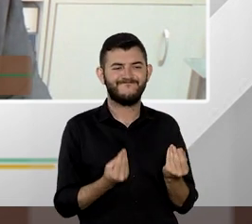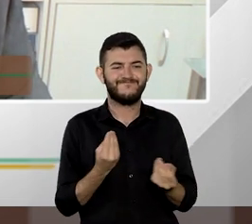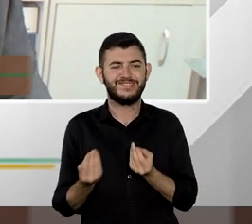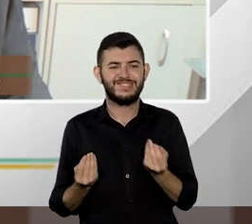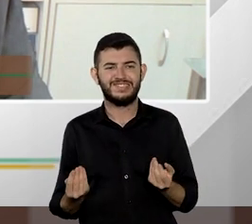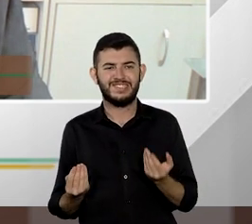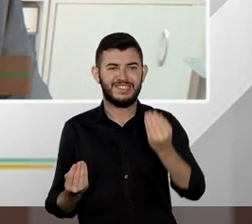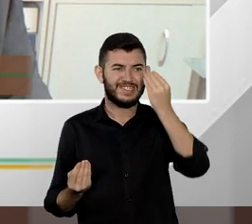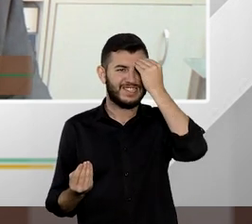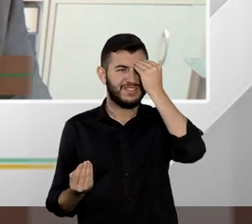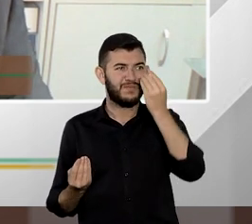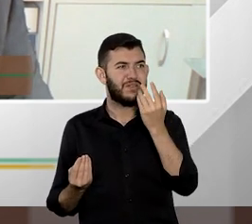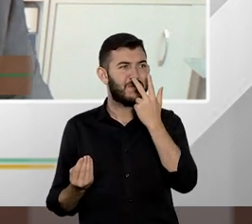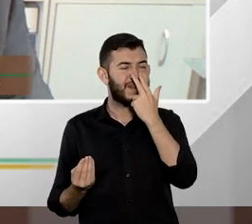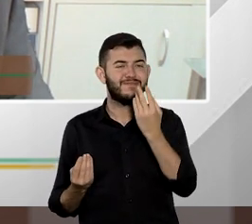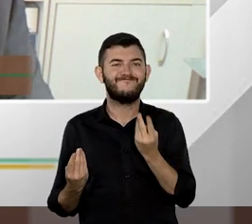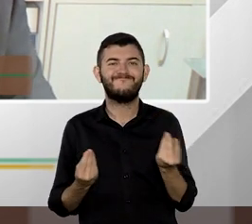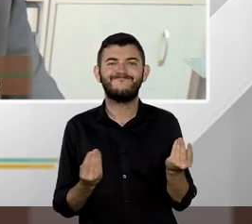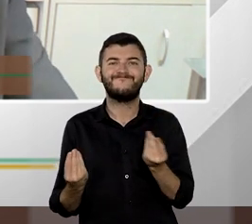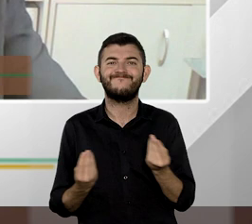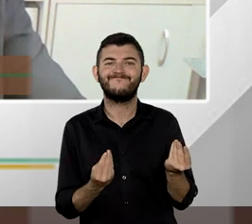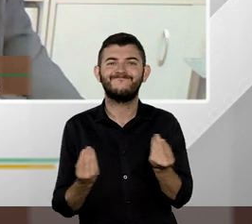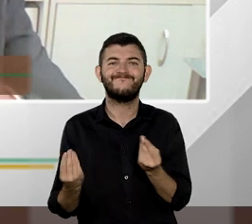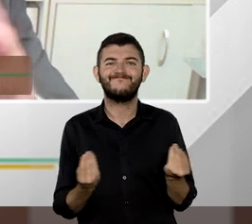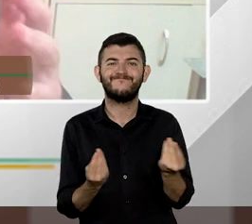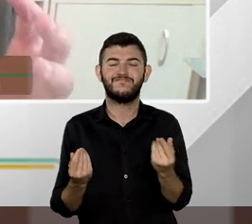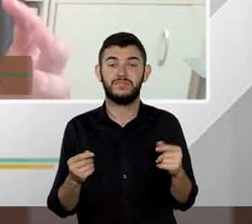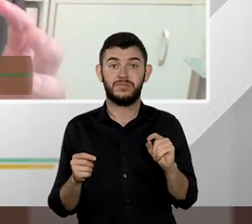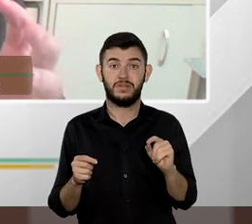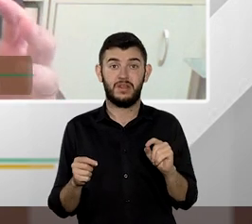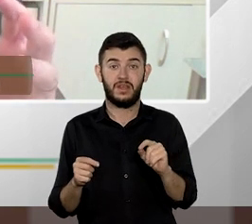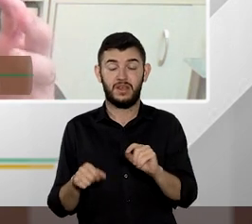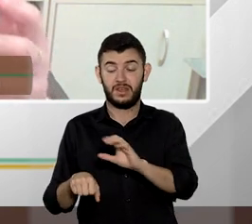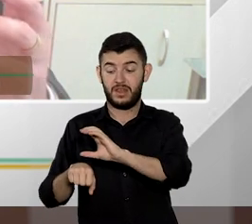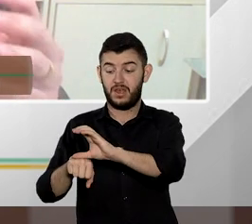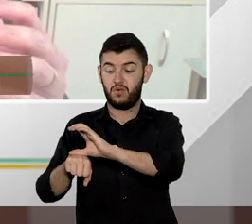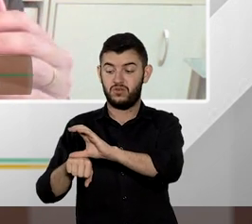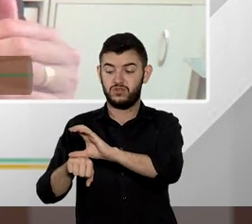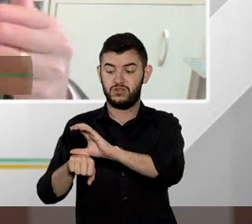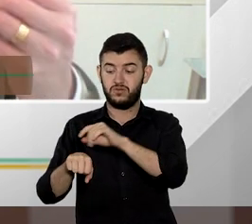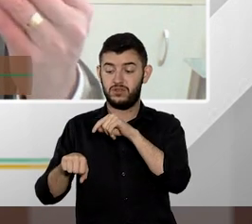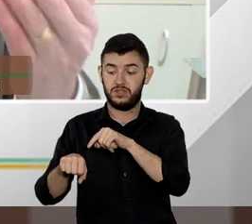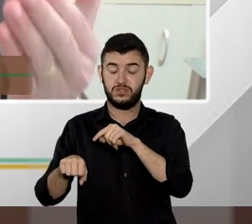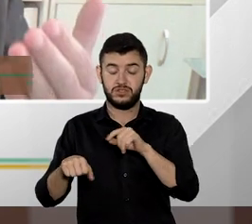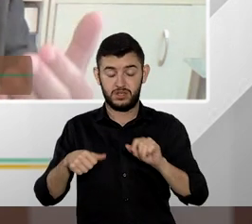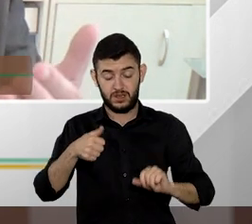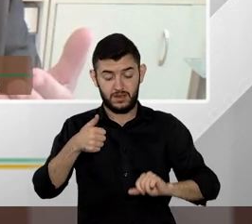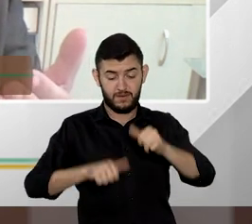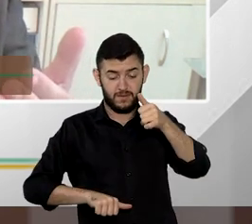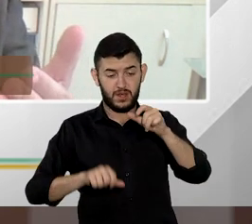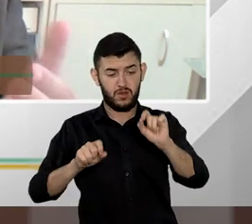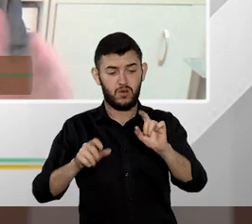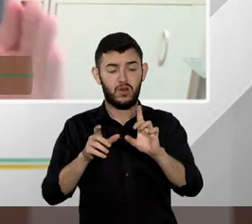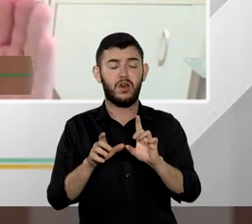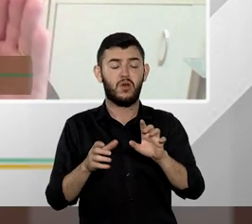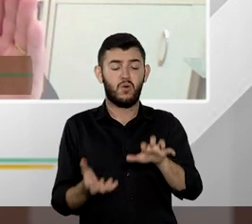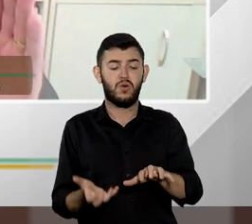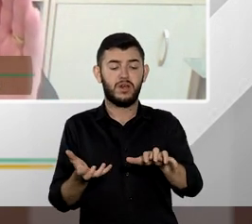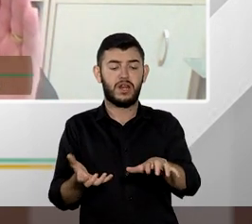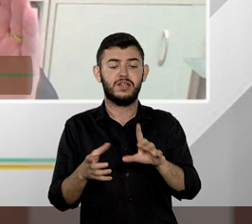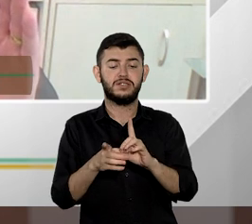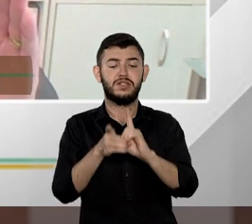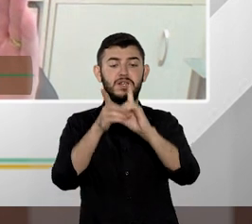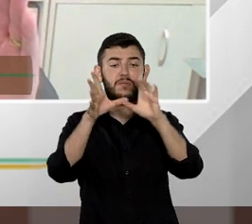ele se adiantou e diante dos trâmites democráticos do Congresso Nacional